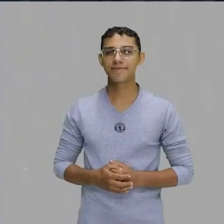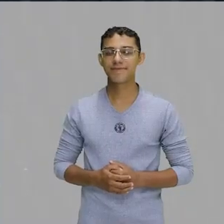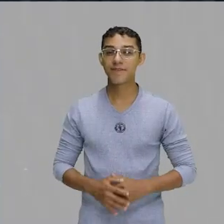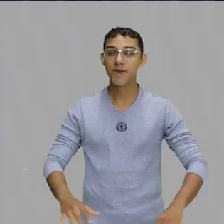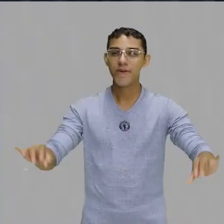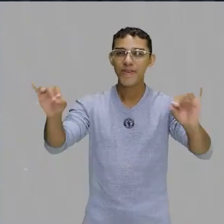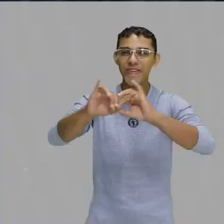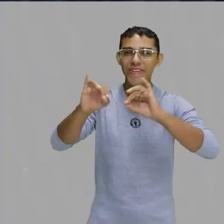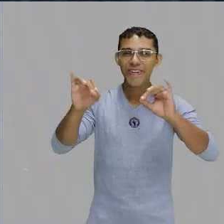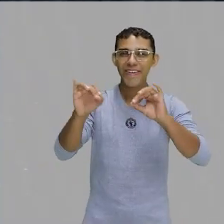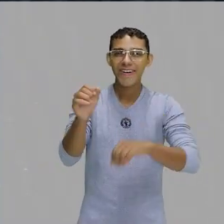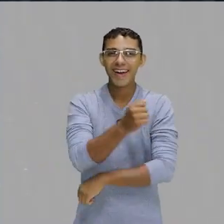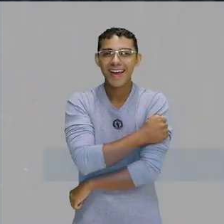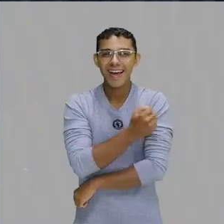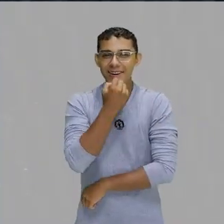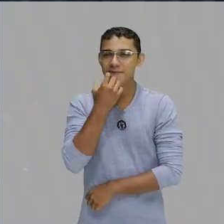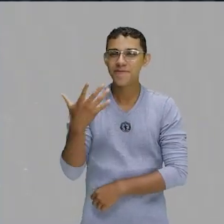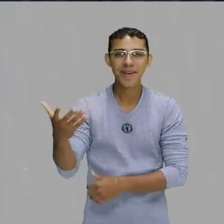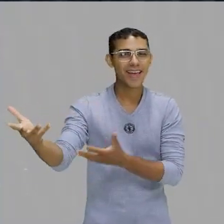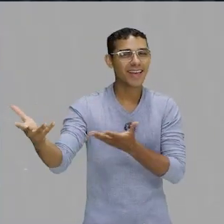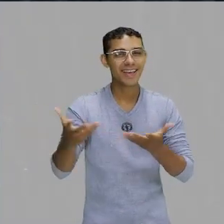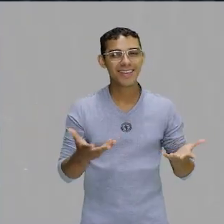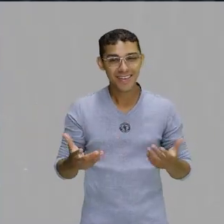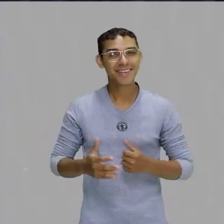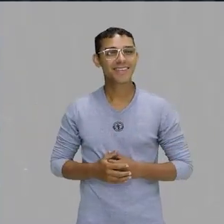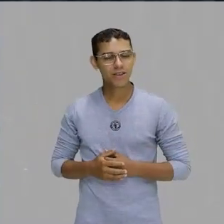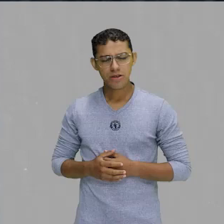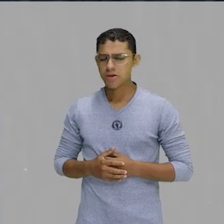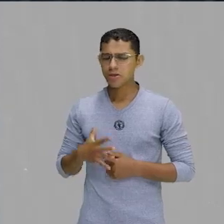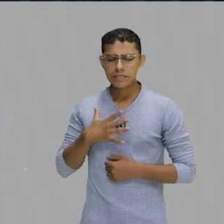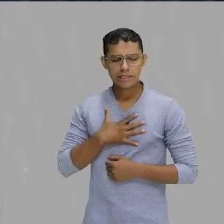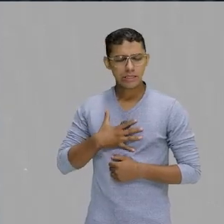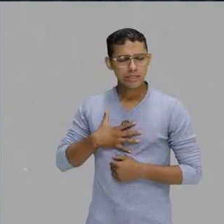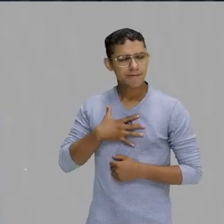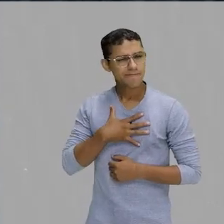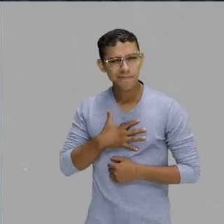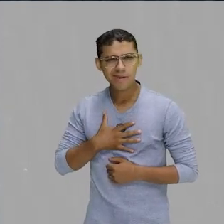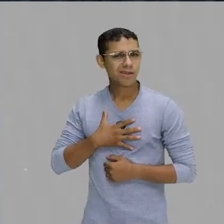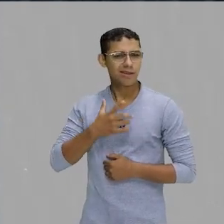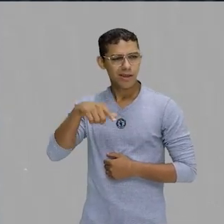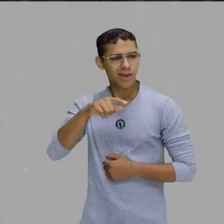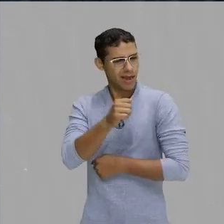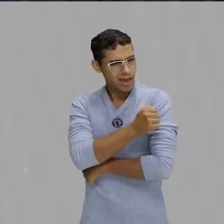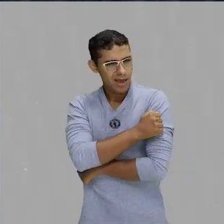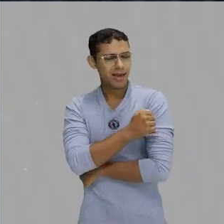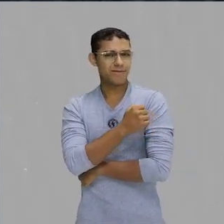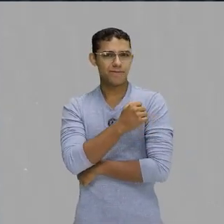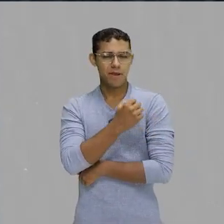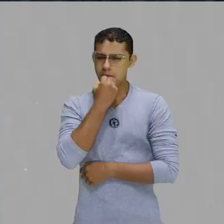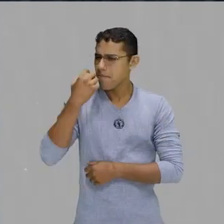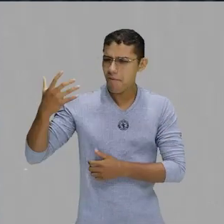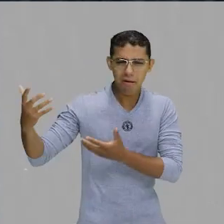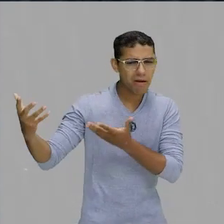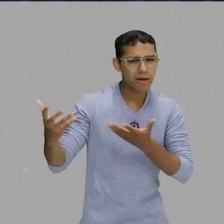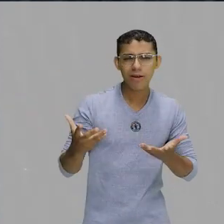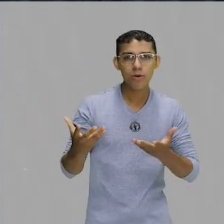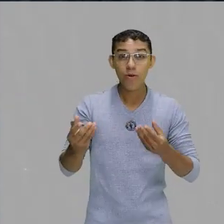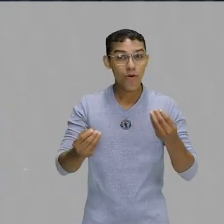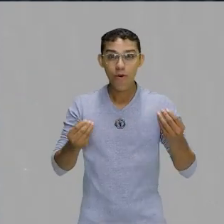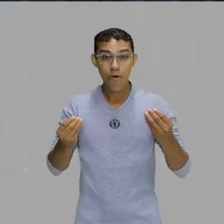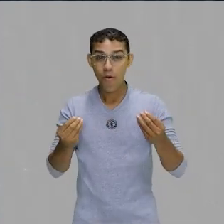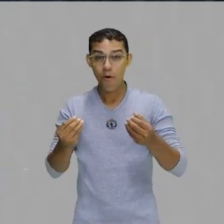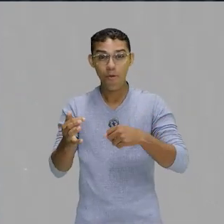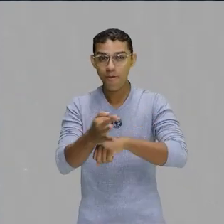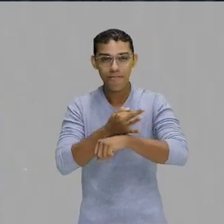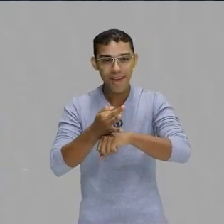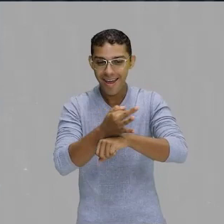Olá, chicos, chicas, meus queridos alunos, que bom estar de volta, né? Como é que vocês foram de férias? Só o